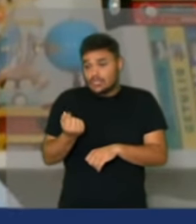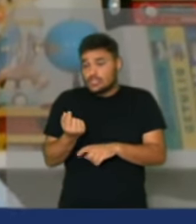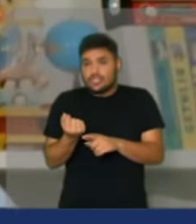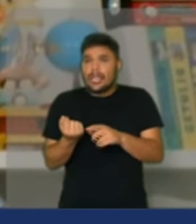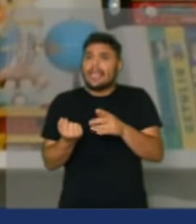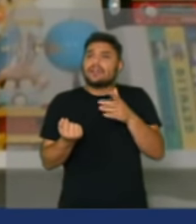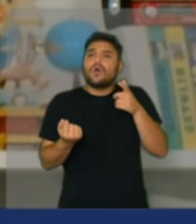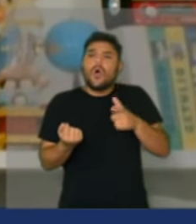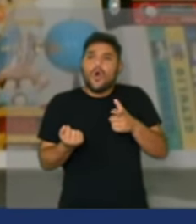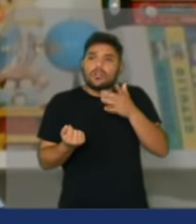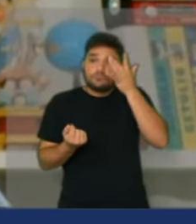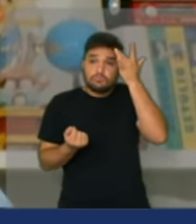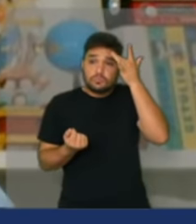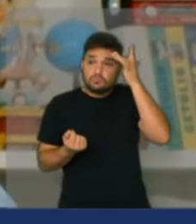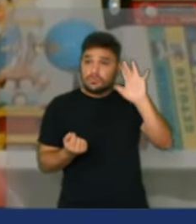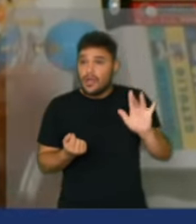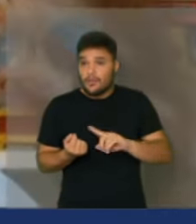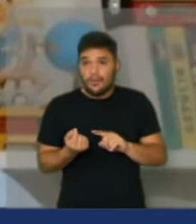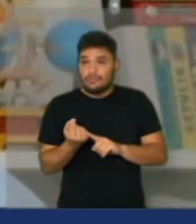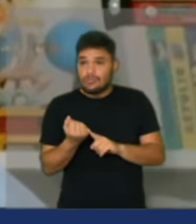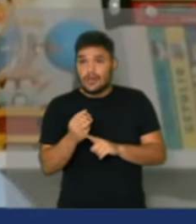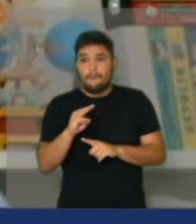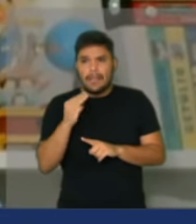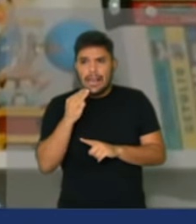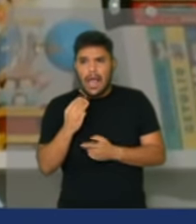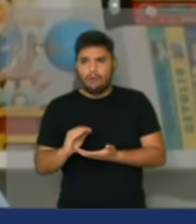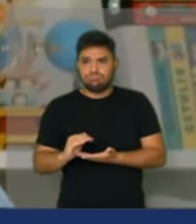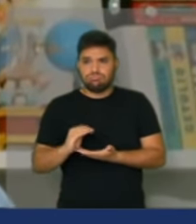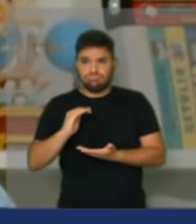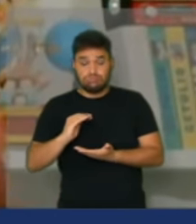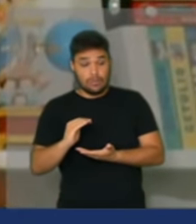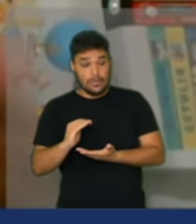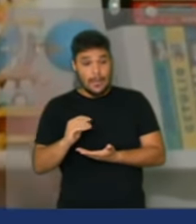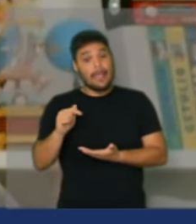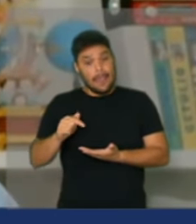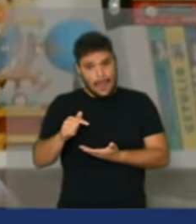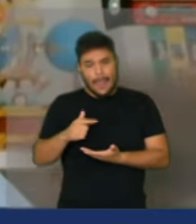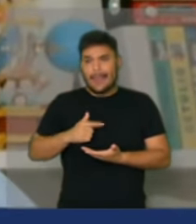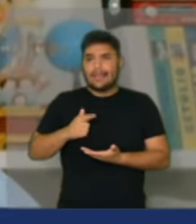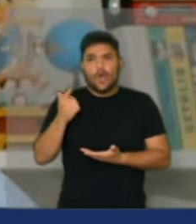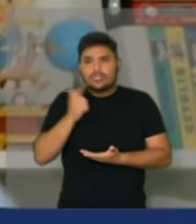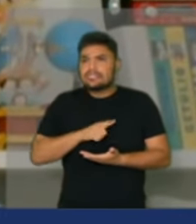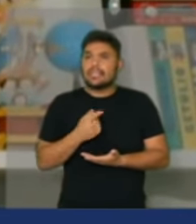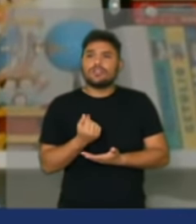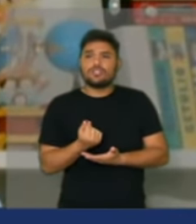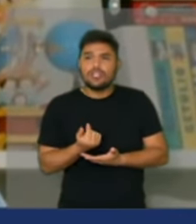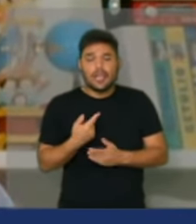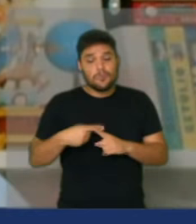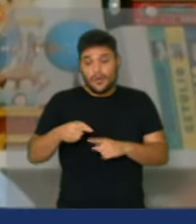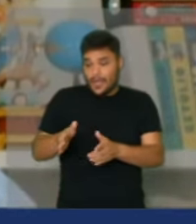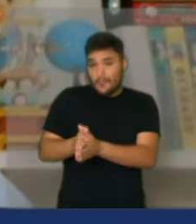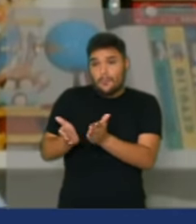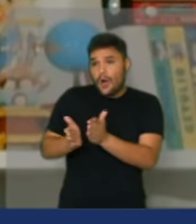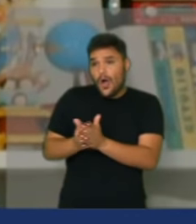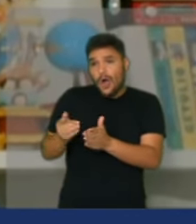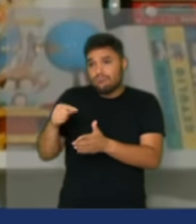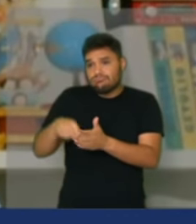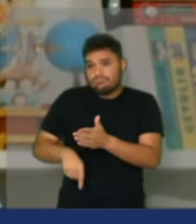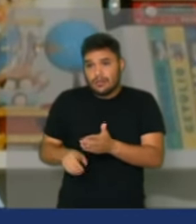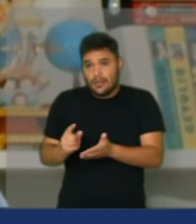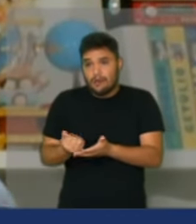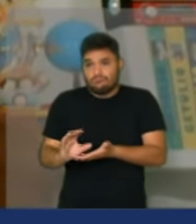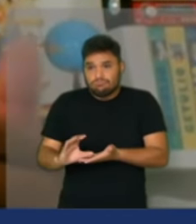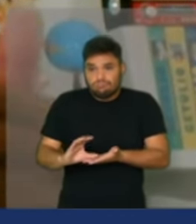milhões, ganhando com a crise, ganhando com a miséria dos outros, chega a faturar,